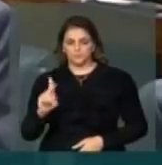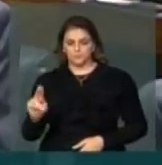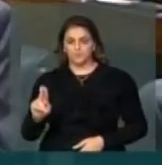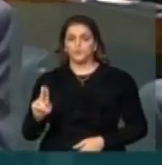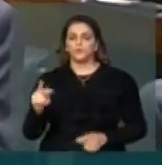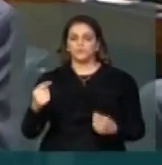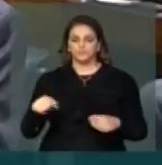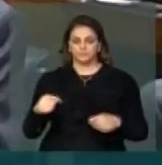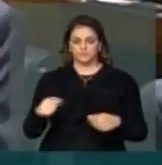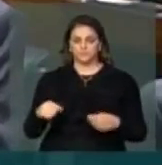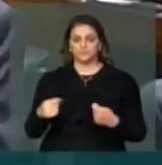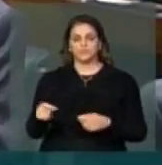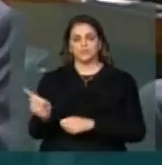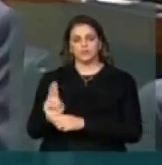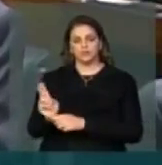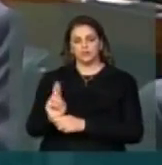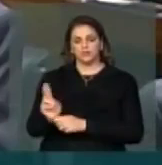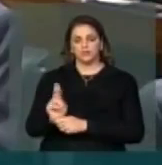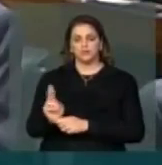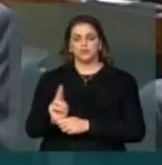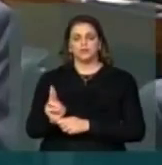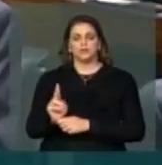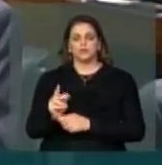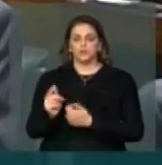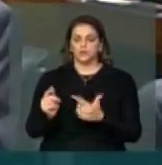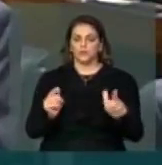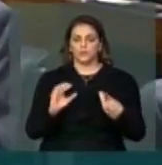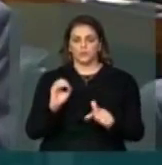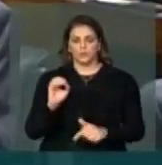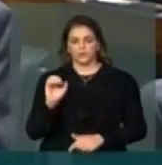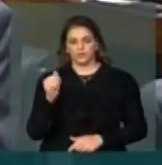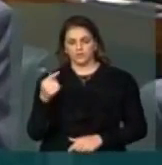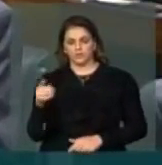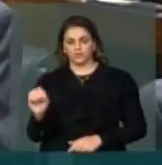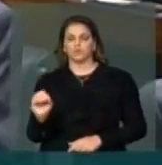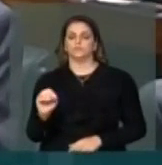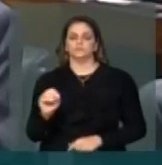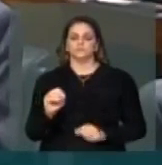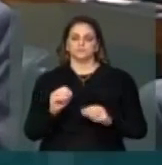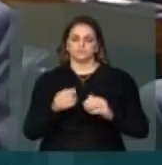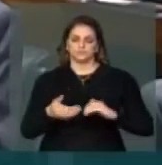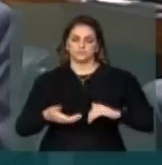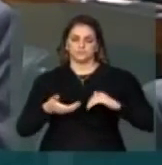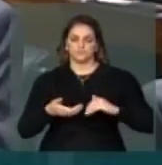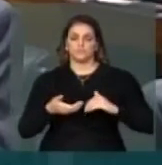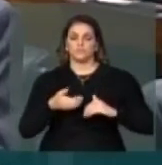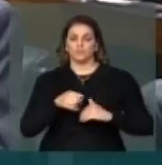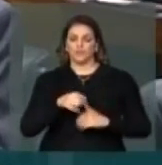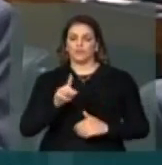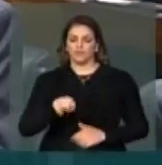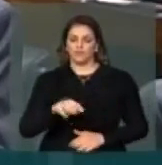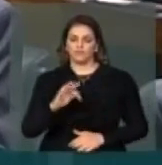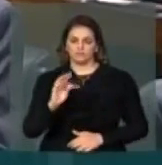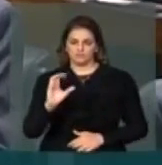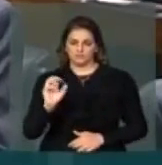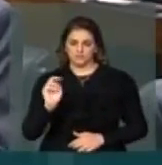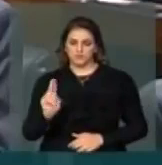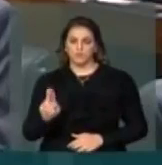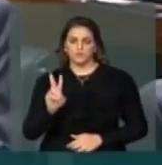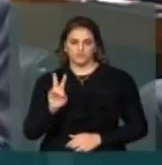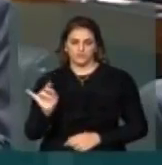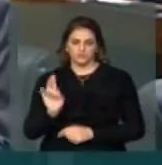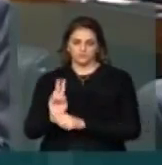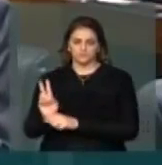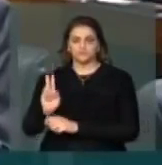ser controlada e fiscalizada pelo órgão assessor do Congresso Nacional, que é o Tribunal de Contas da União. Relembro que a